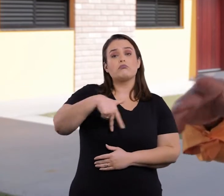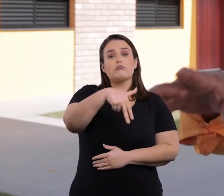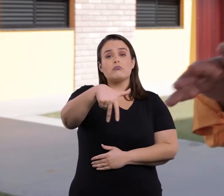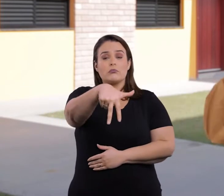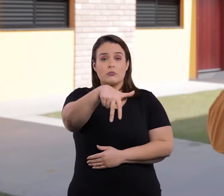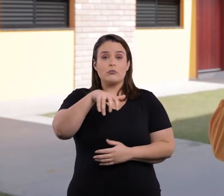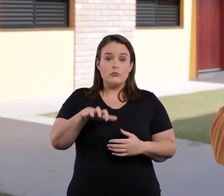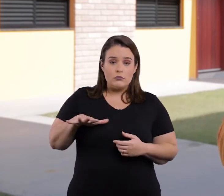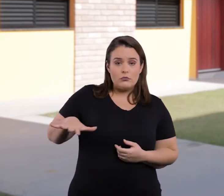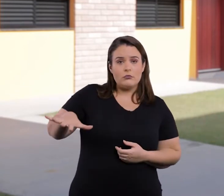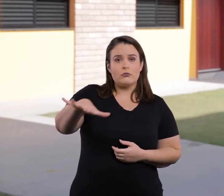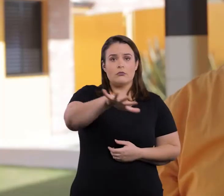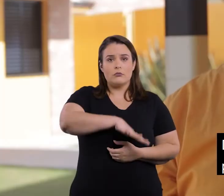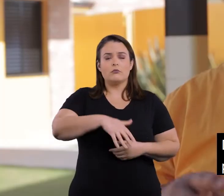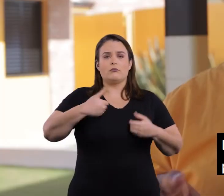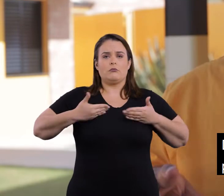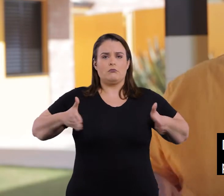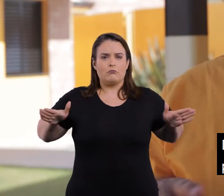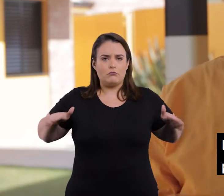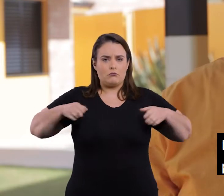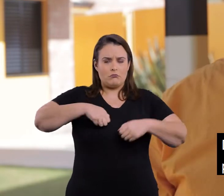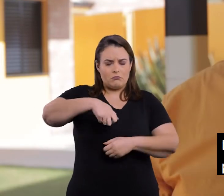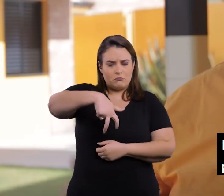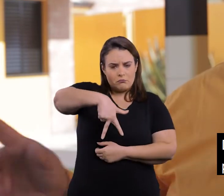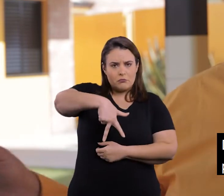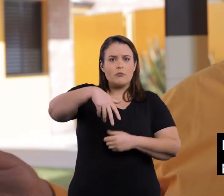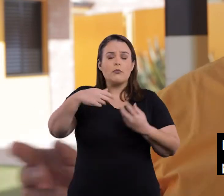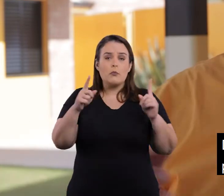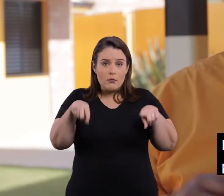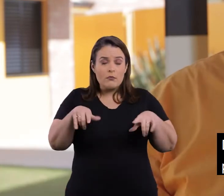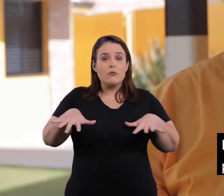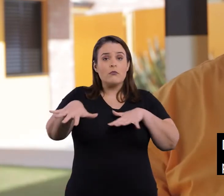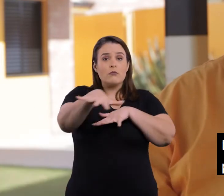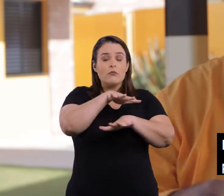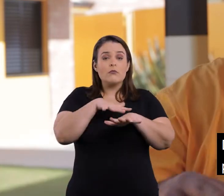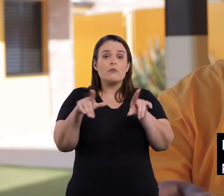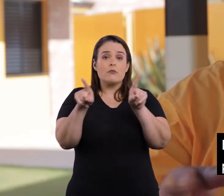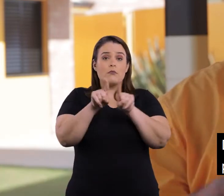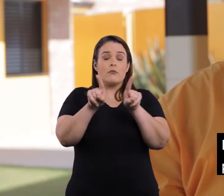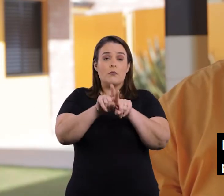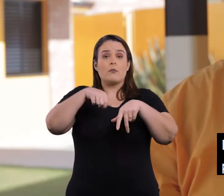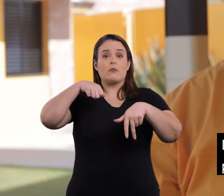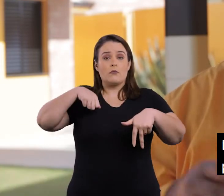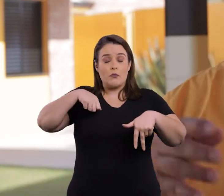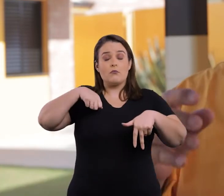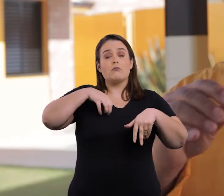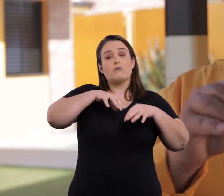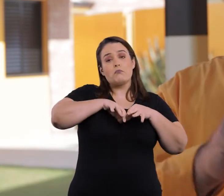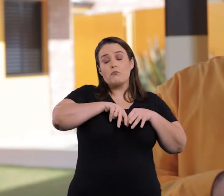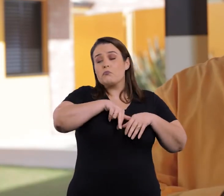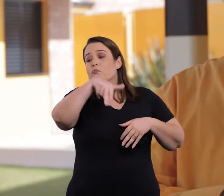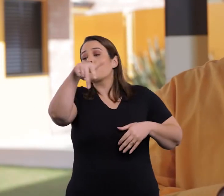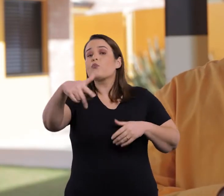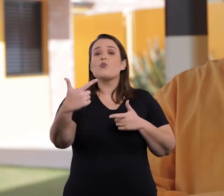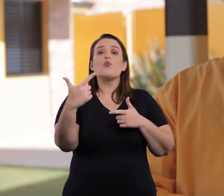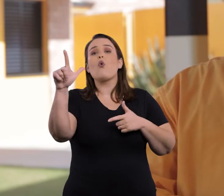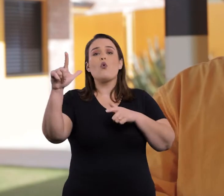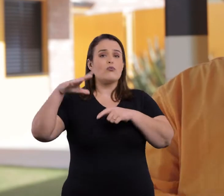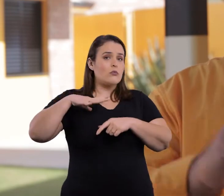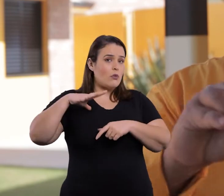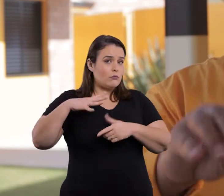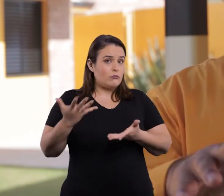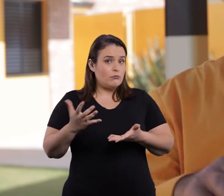que eu faço para me locomover. Desde o espaço, abrir o braço, a perna, dar um, dois, três passos, até eu sair daqui